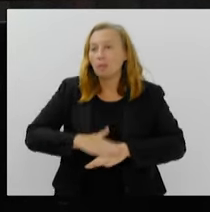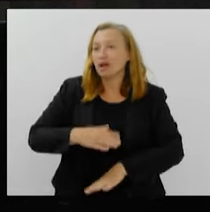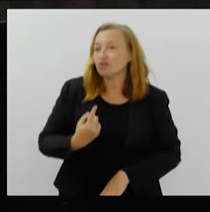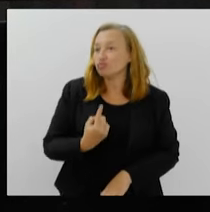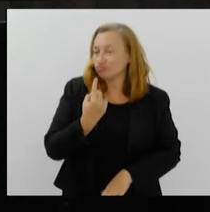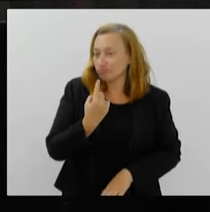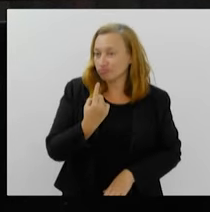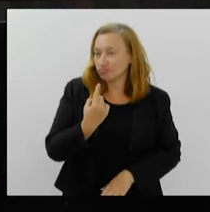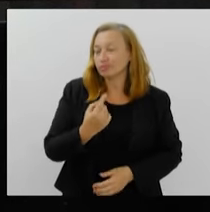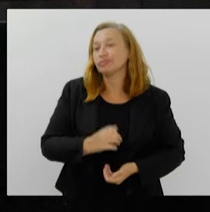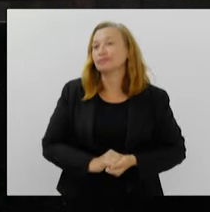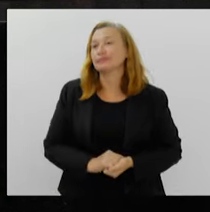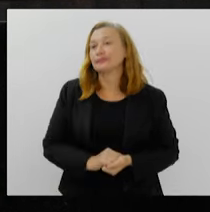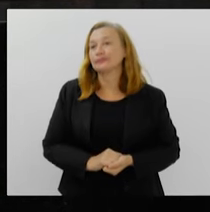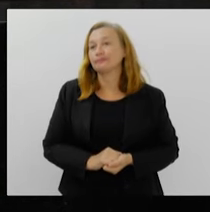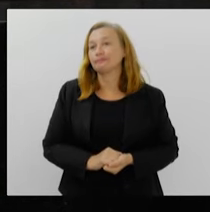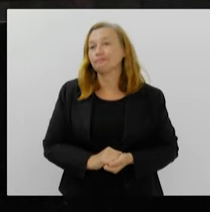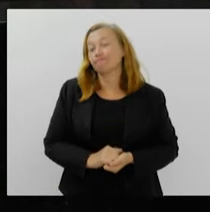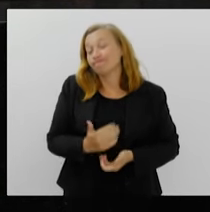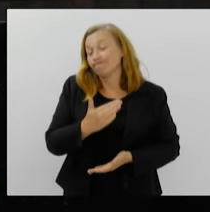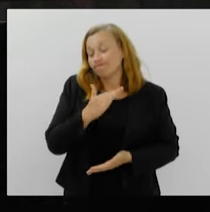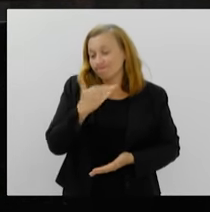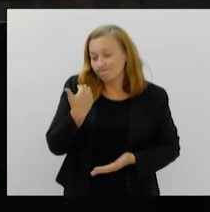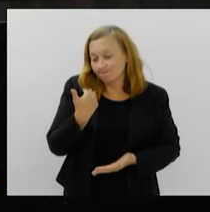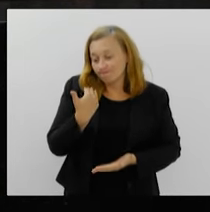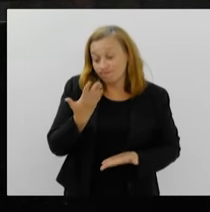que se vai,